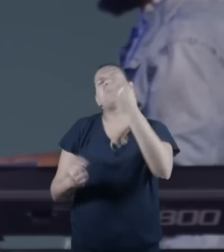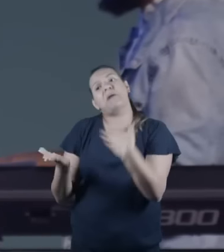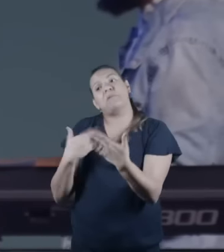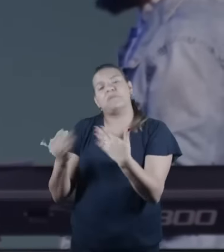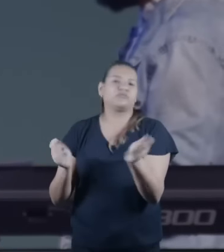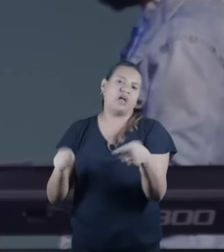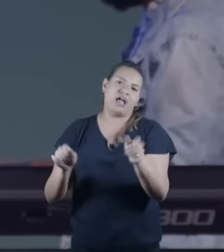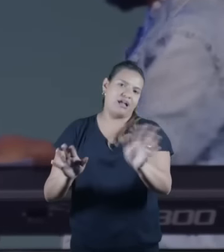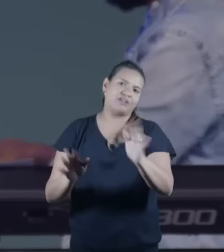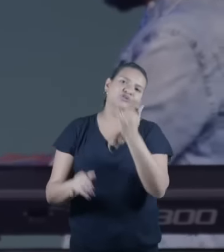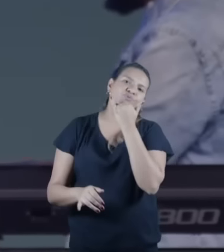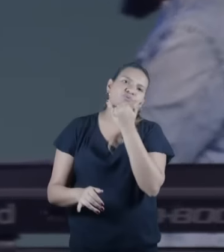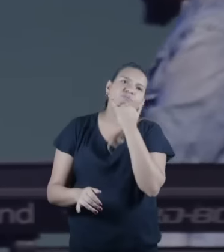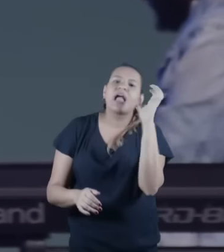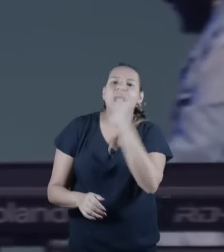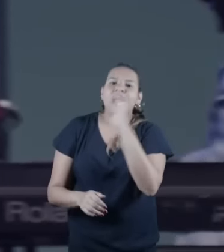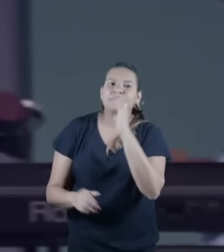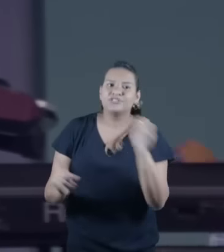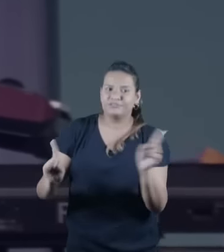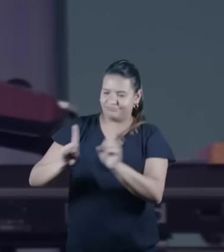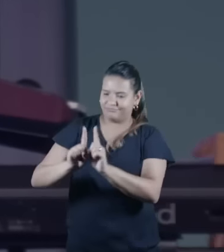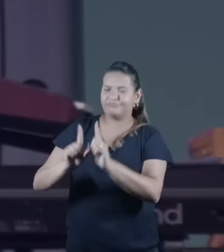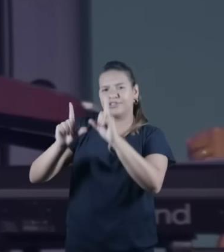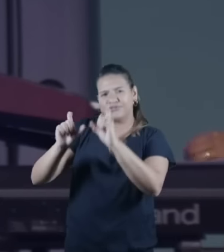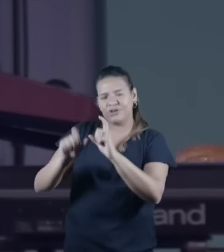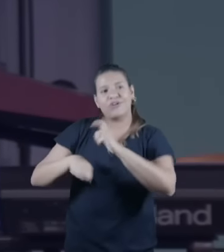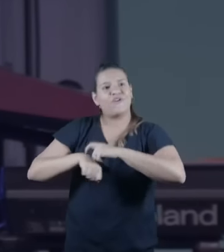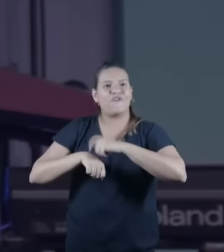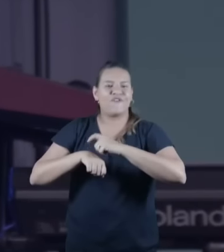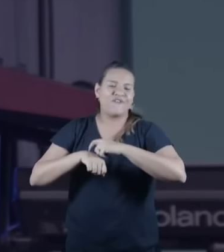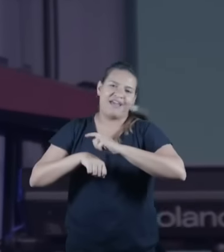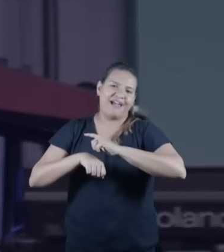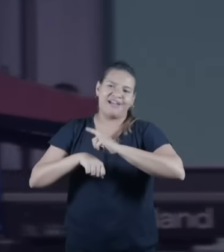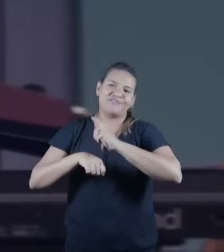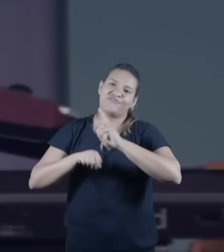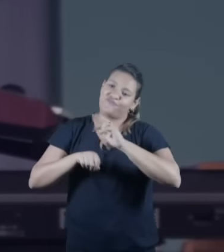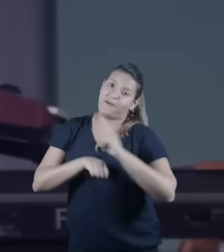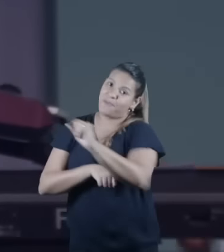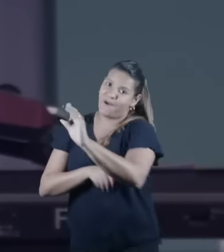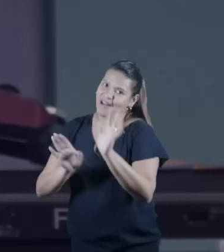porque senão quando chegar o horário que o pessoal vai tirá-la